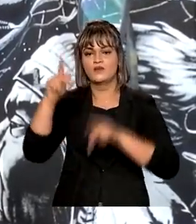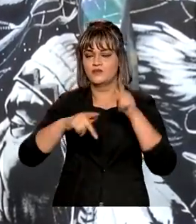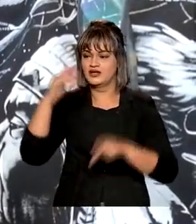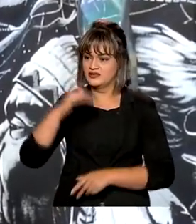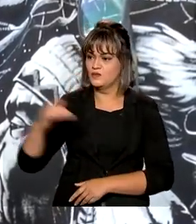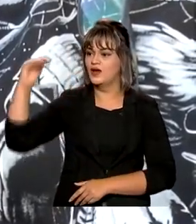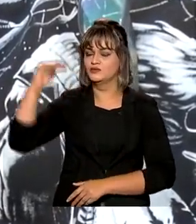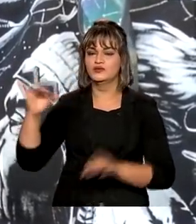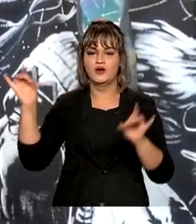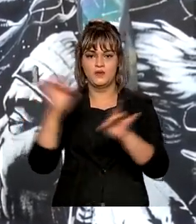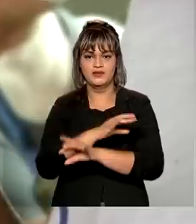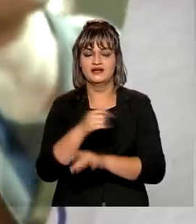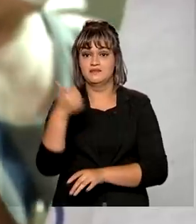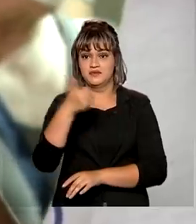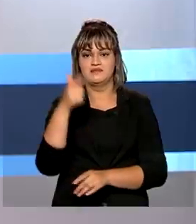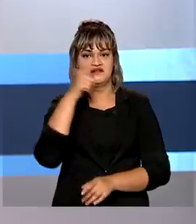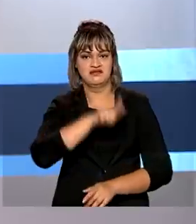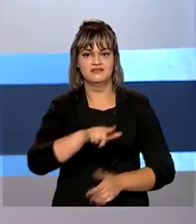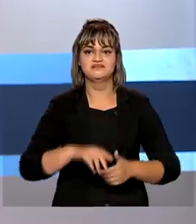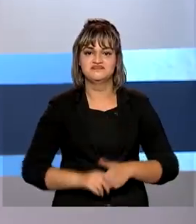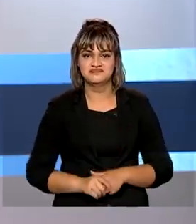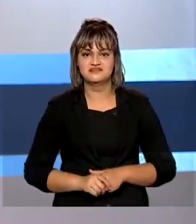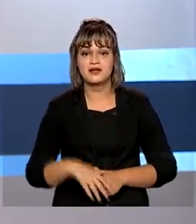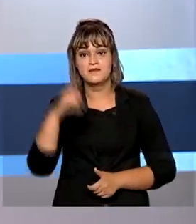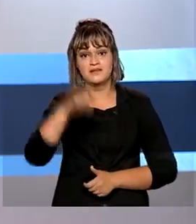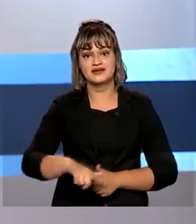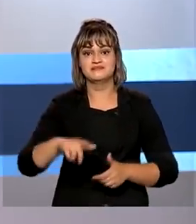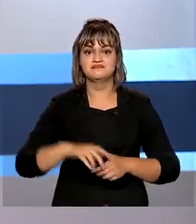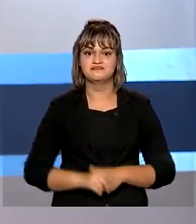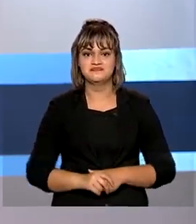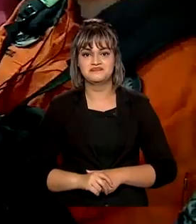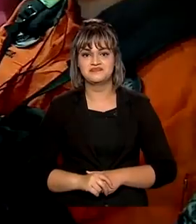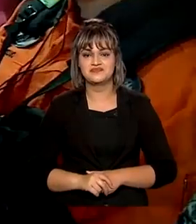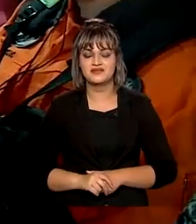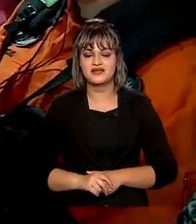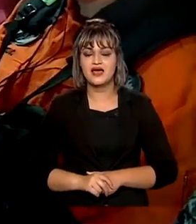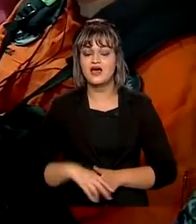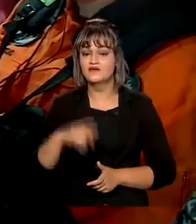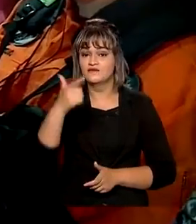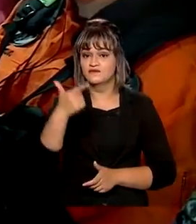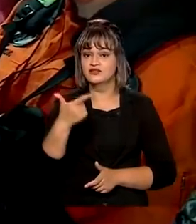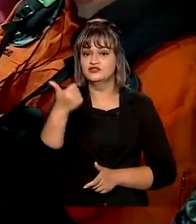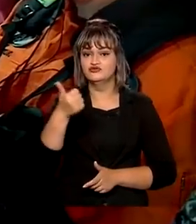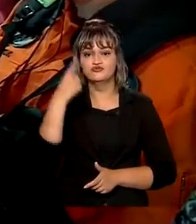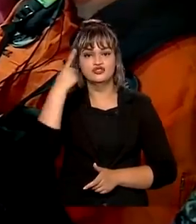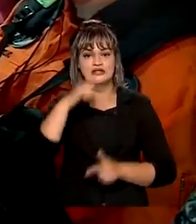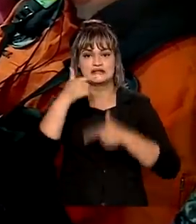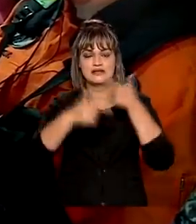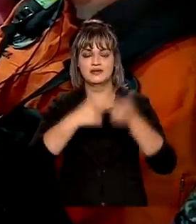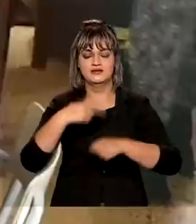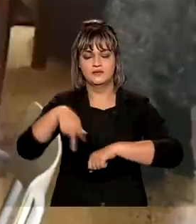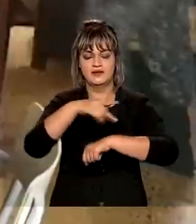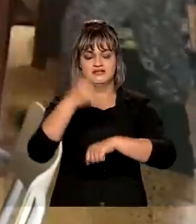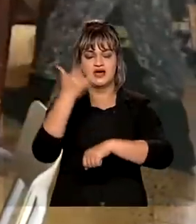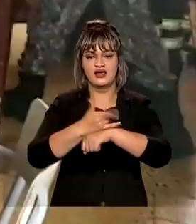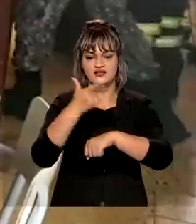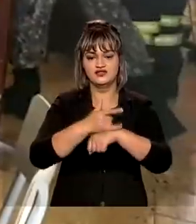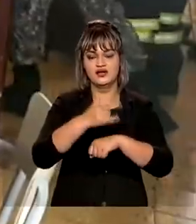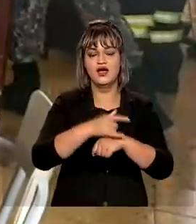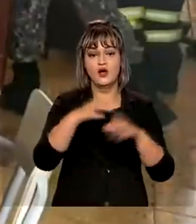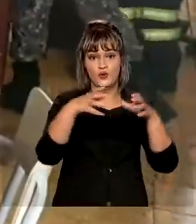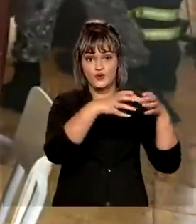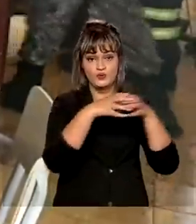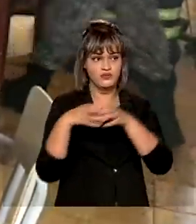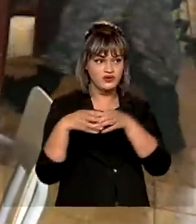a população adulta com a primeira dose. E veja também, após 21 dias de trabalho no Haiti, militares que